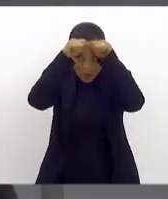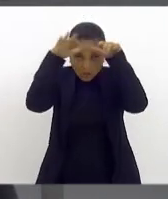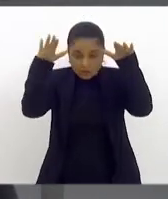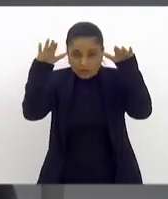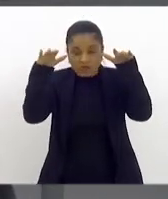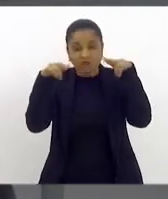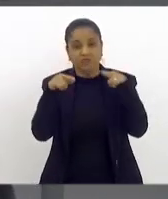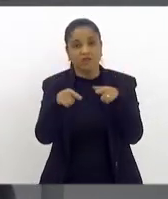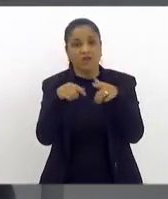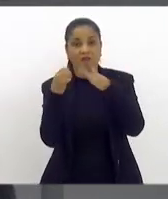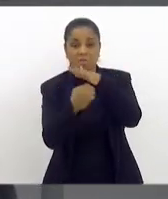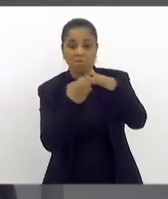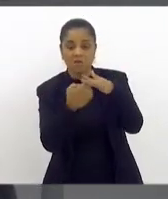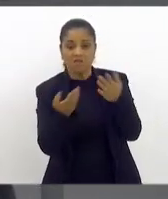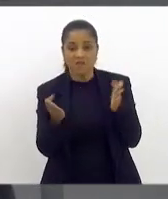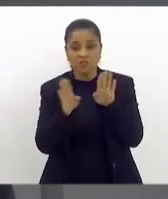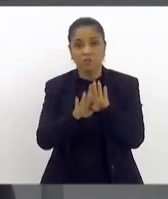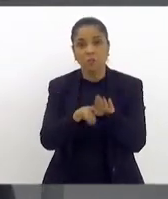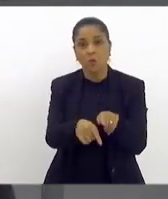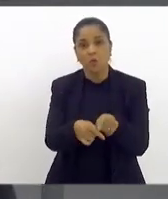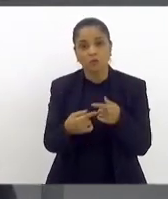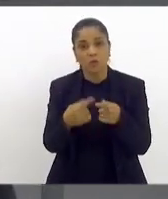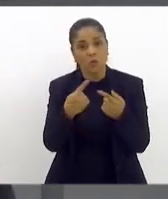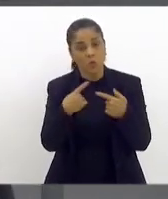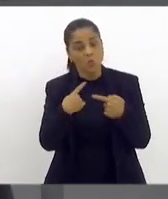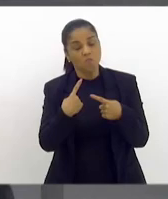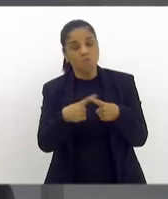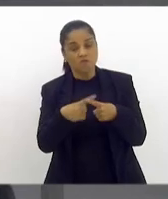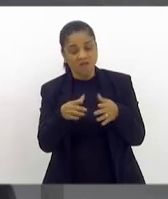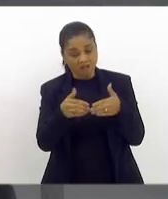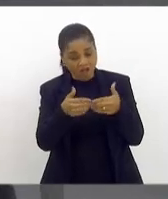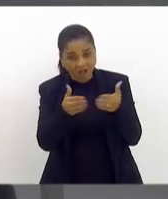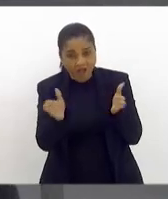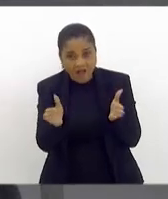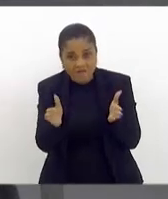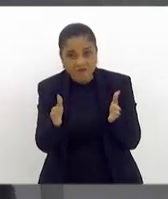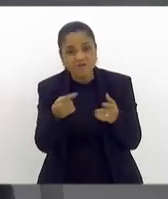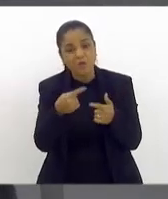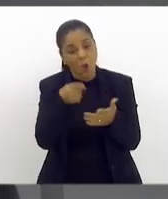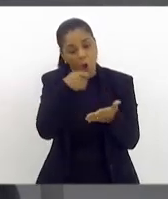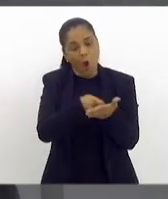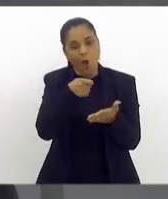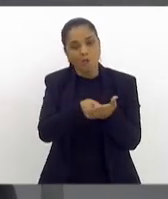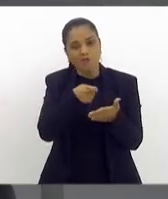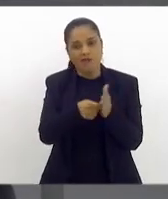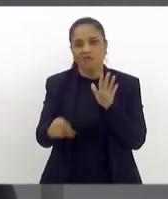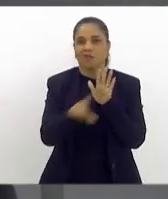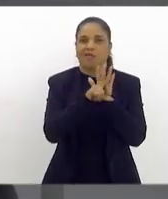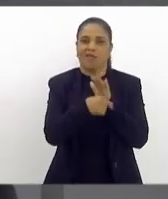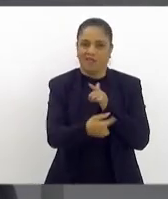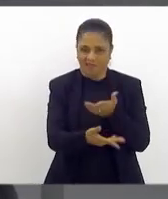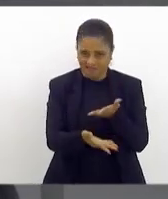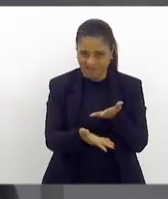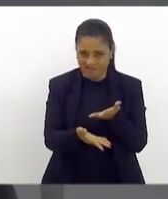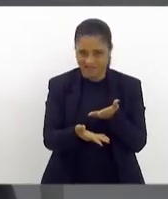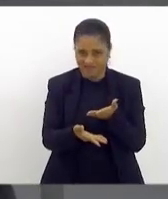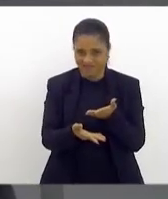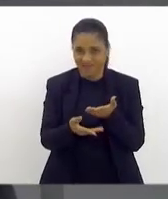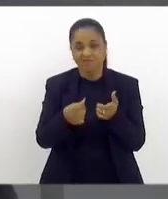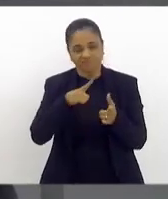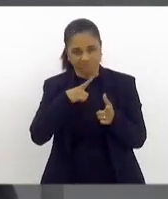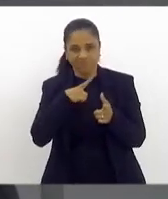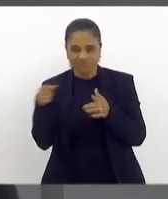porta. ou, quando abre a porta, abre porque é obrigado, porque é lei. Nós sabemos que nós temos